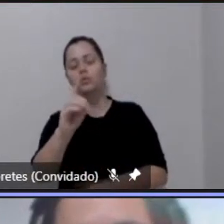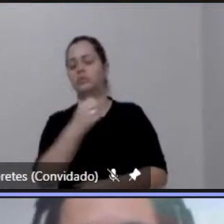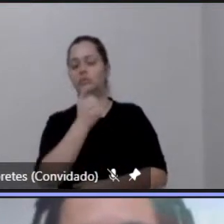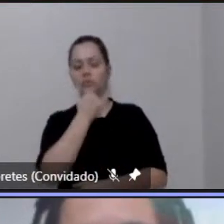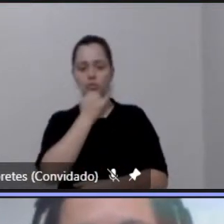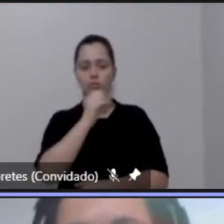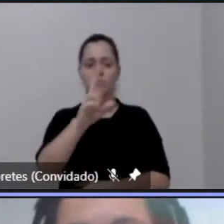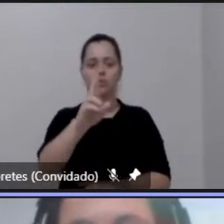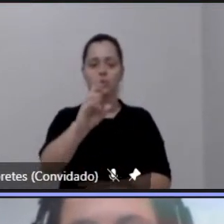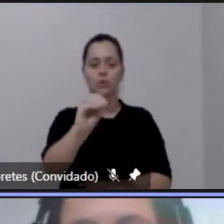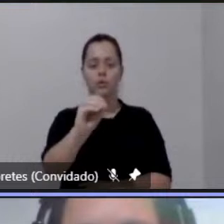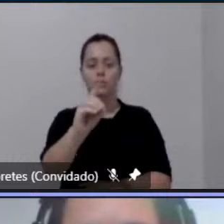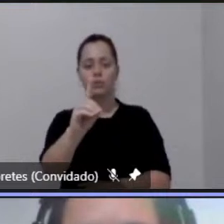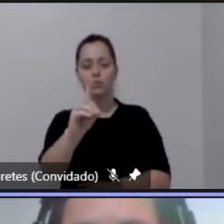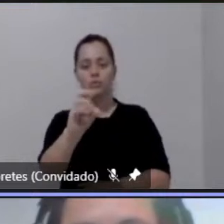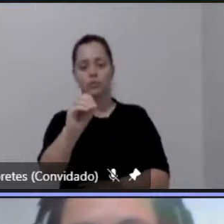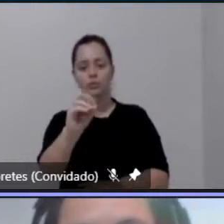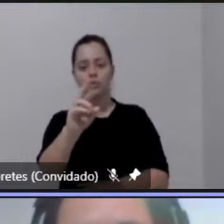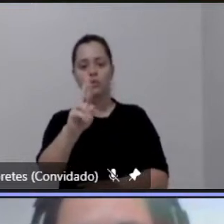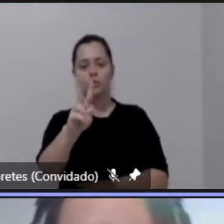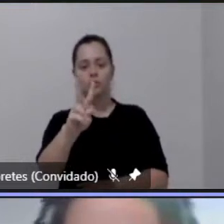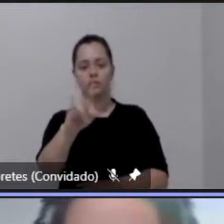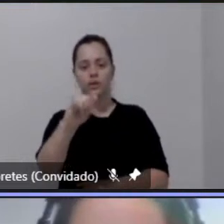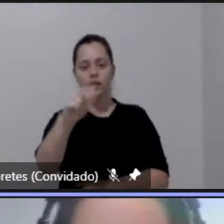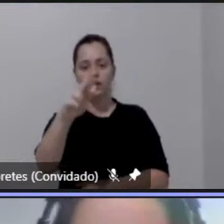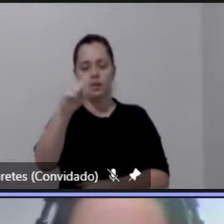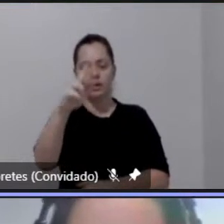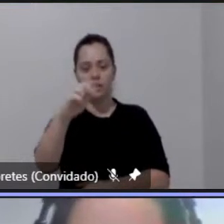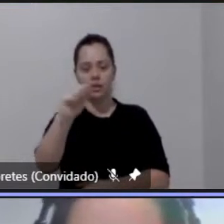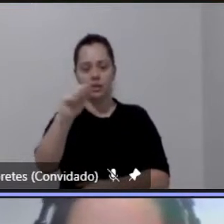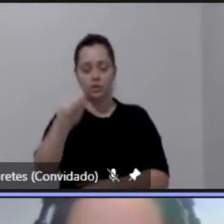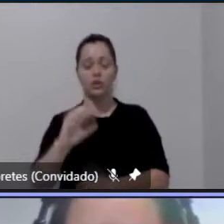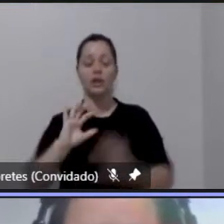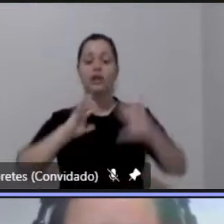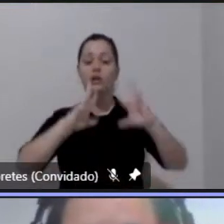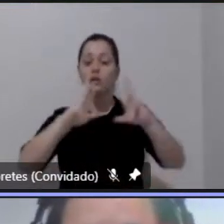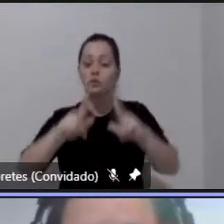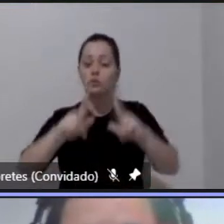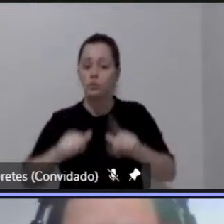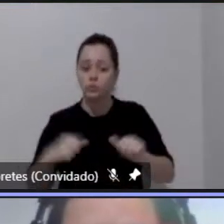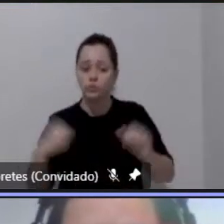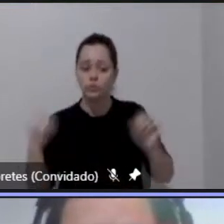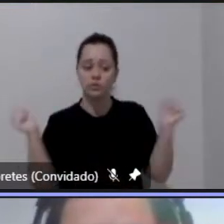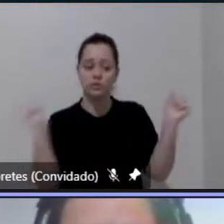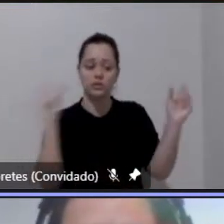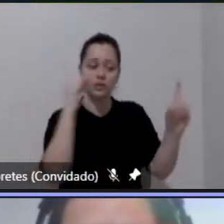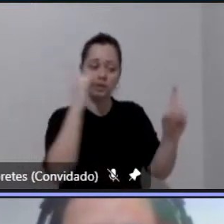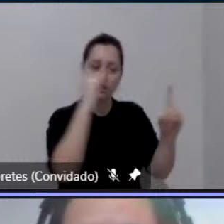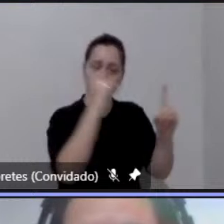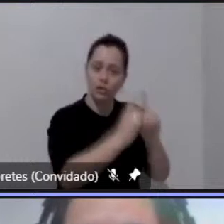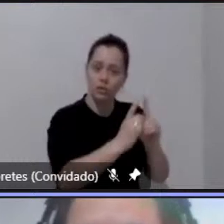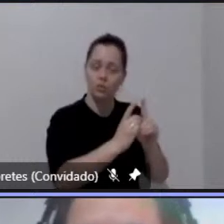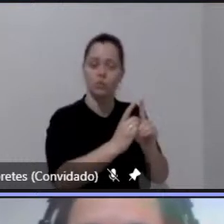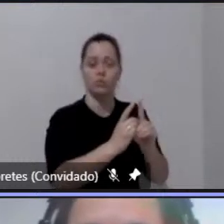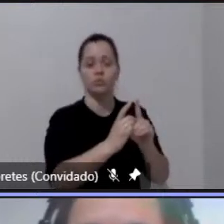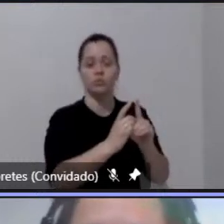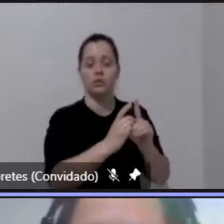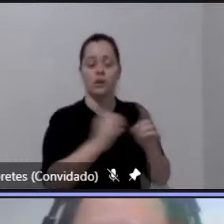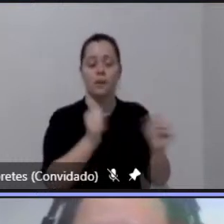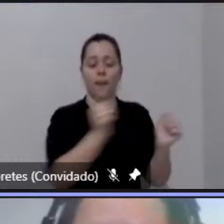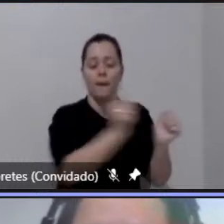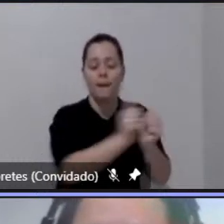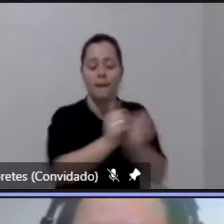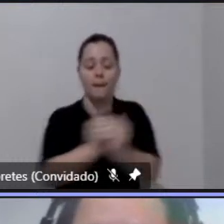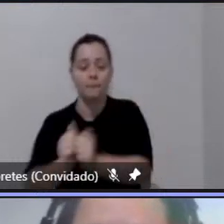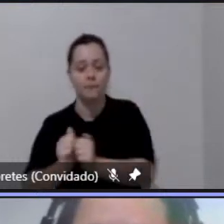se e ela é concentrada em torno dos eixos rodoviários isso demonstra como que